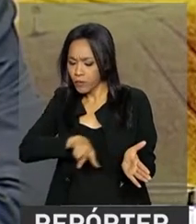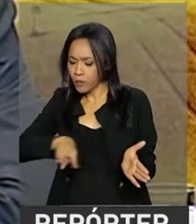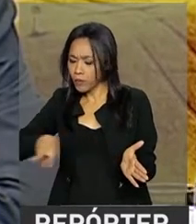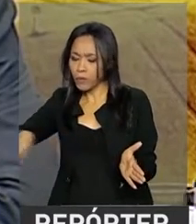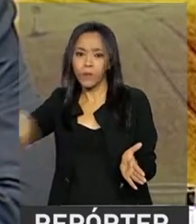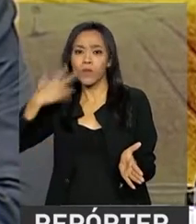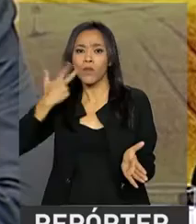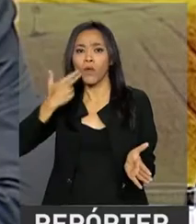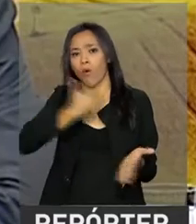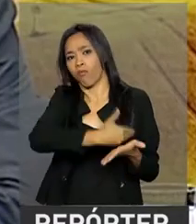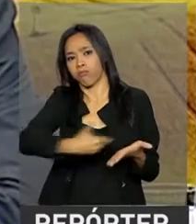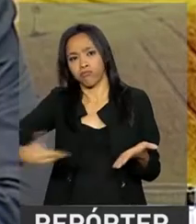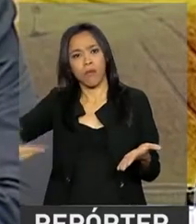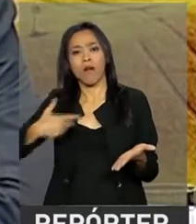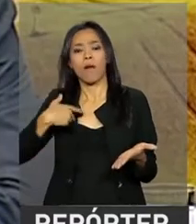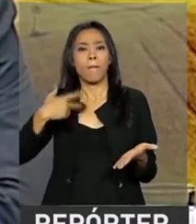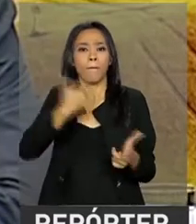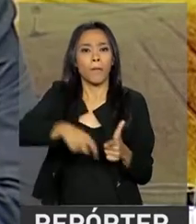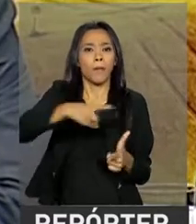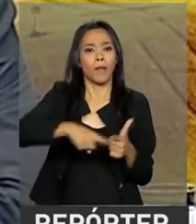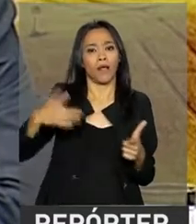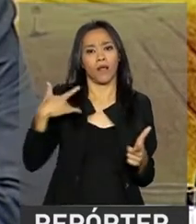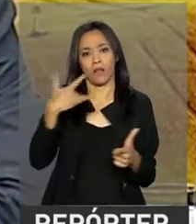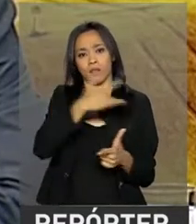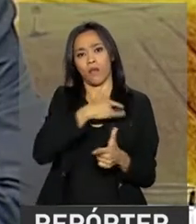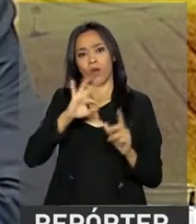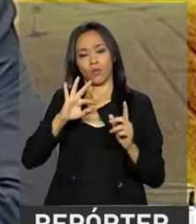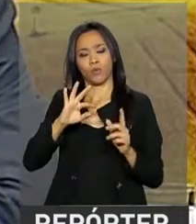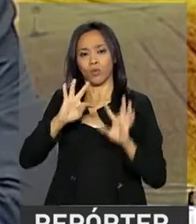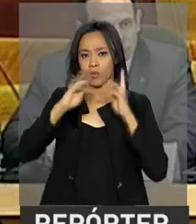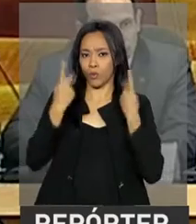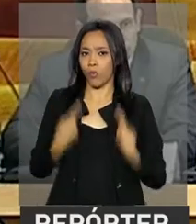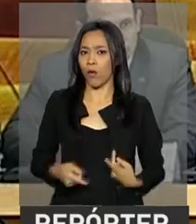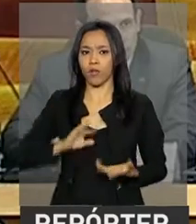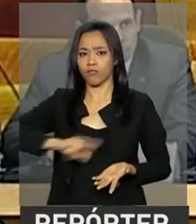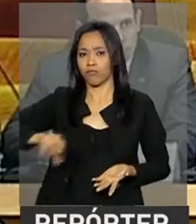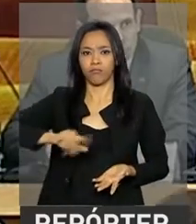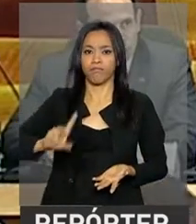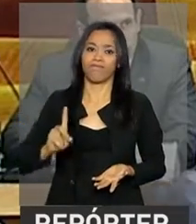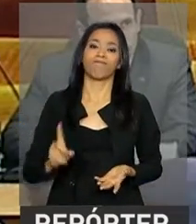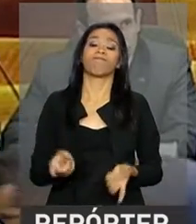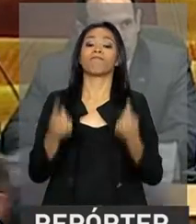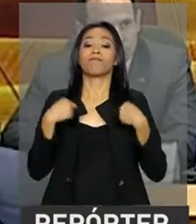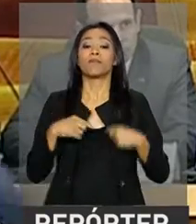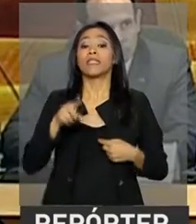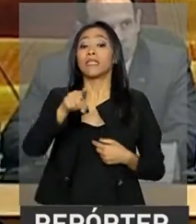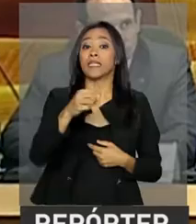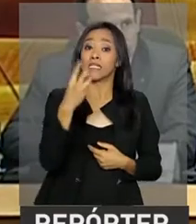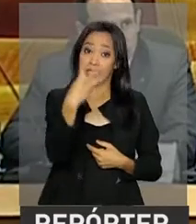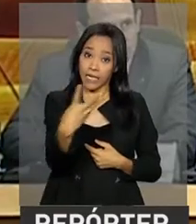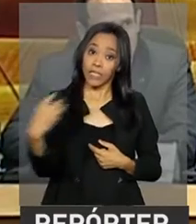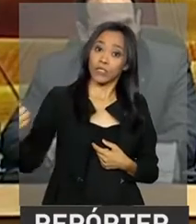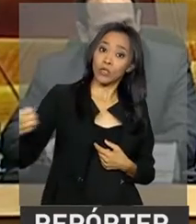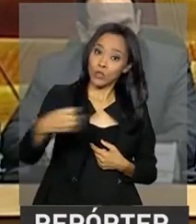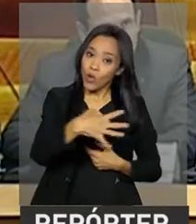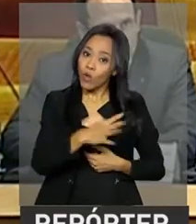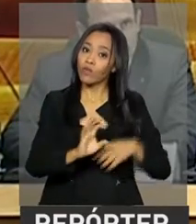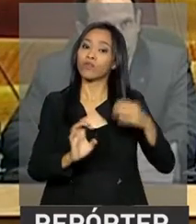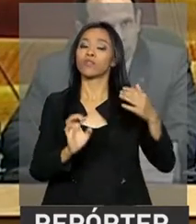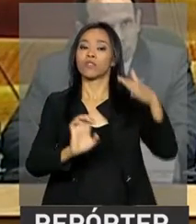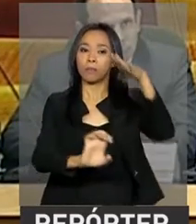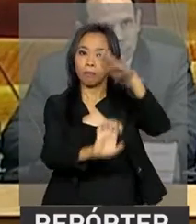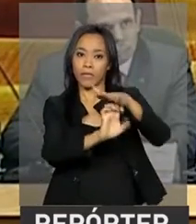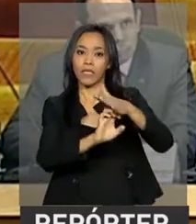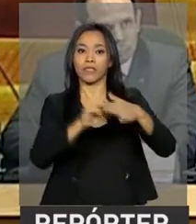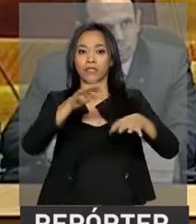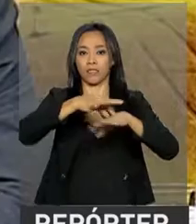fazer mal à saúde humana no consumo desses produtos. Já sobre os três novos frigoríficos interditados